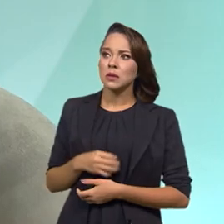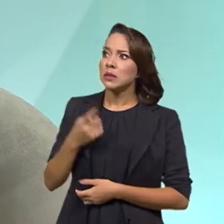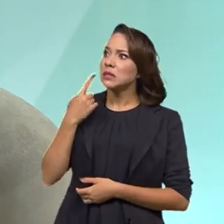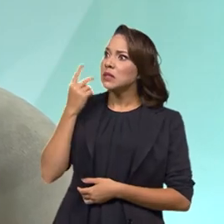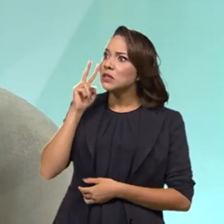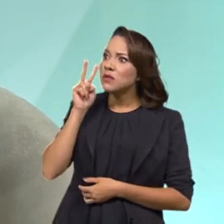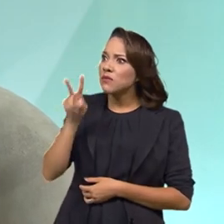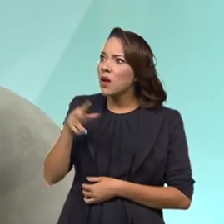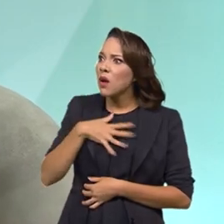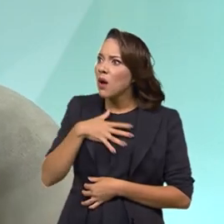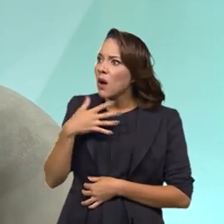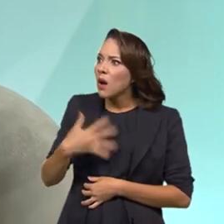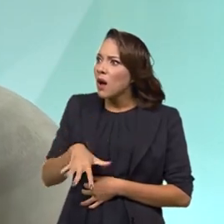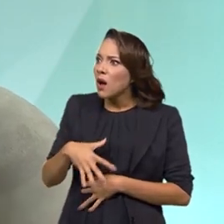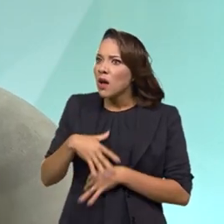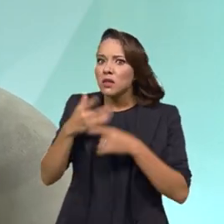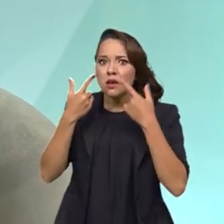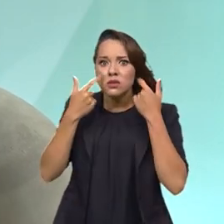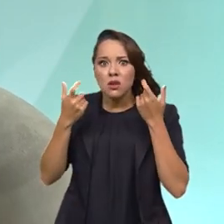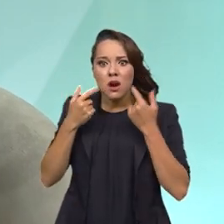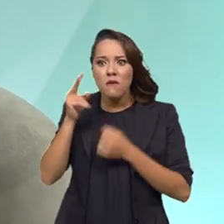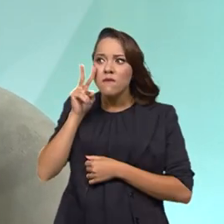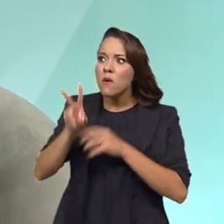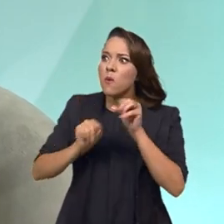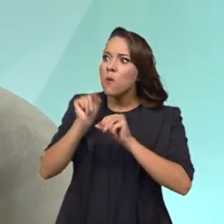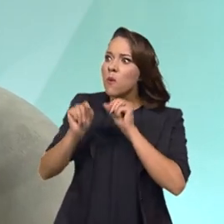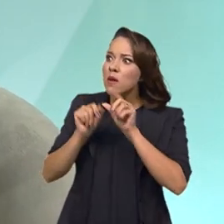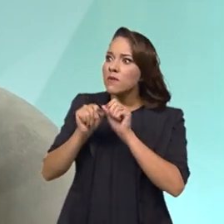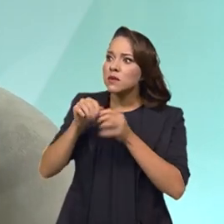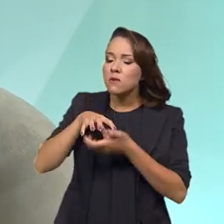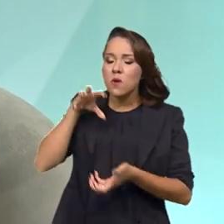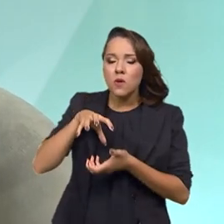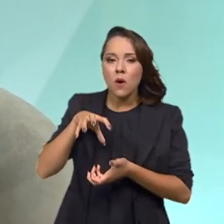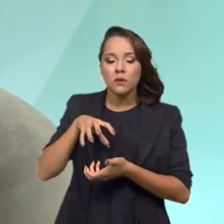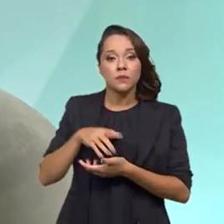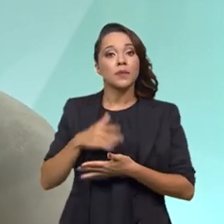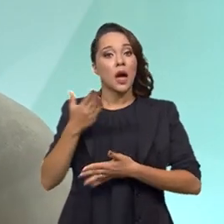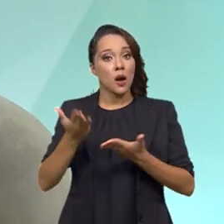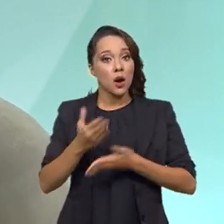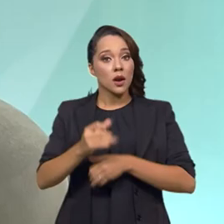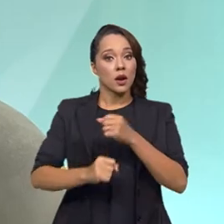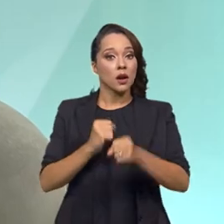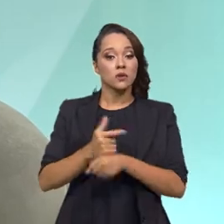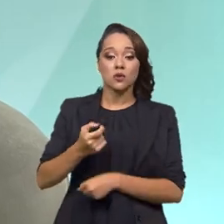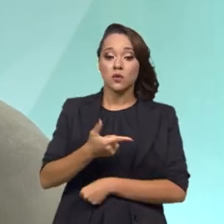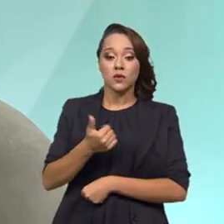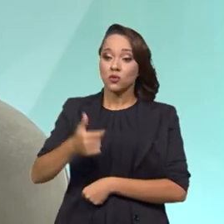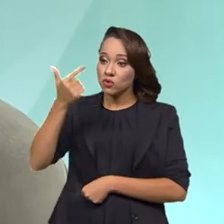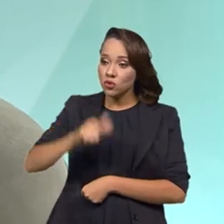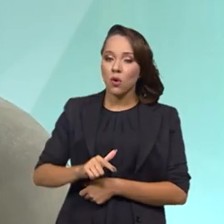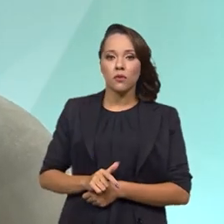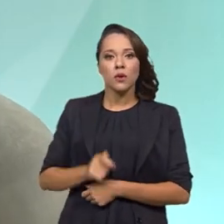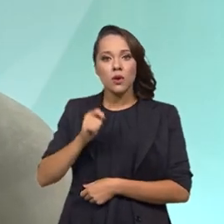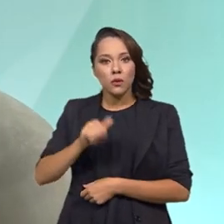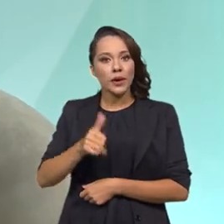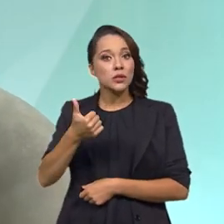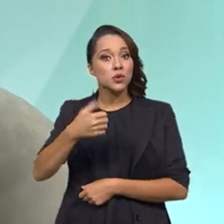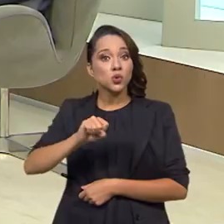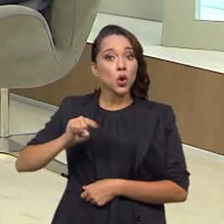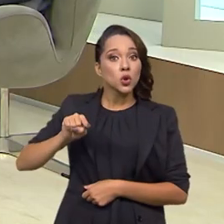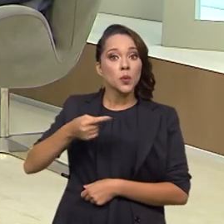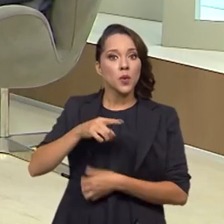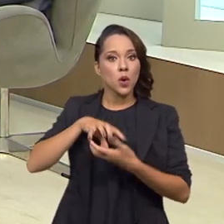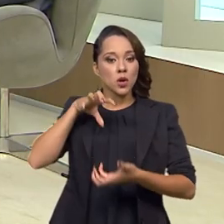chorar o que estão fazendo com os idosos. E agora, em 2021, nós repetimos a operação. Quase 18 mil idosos